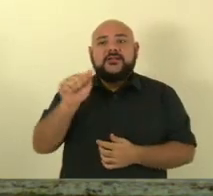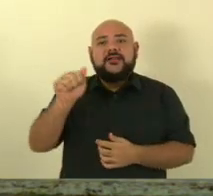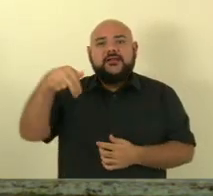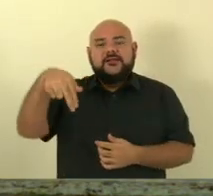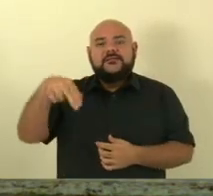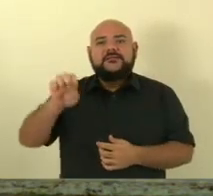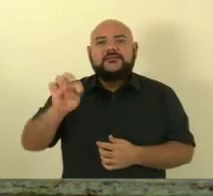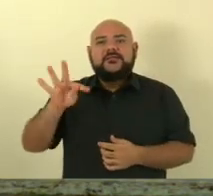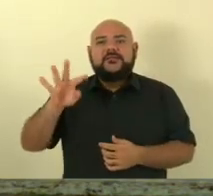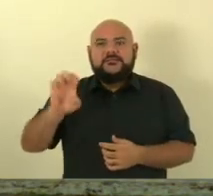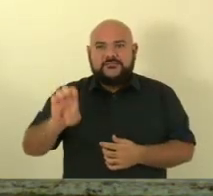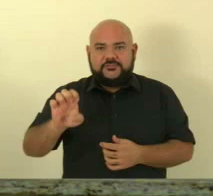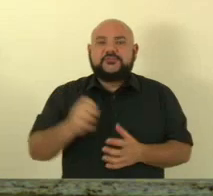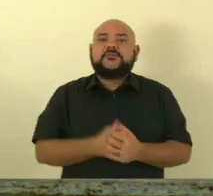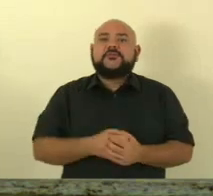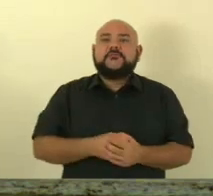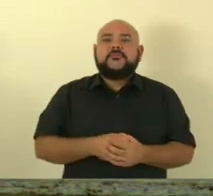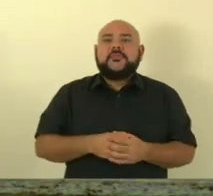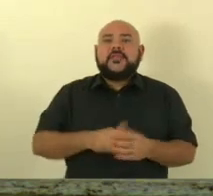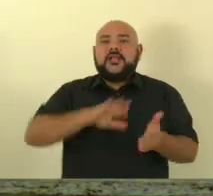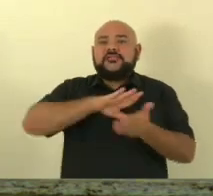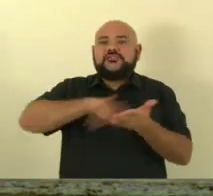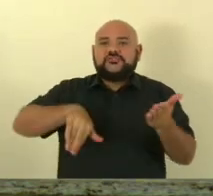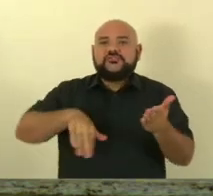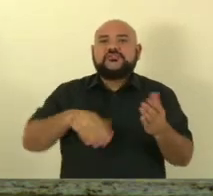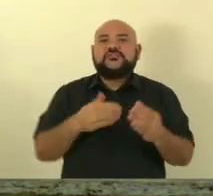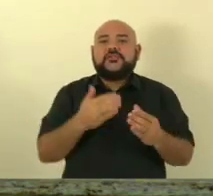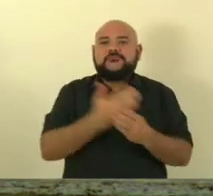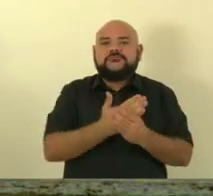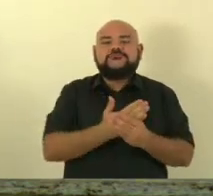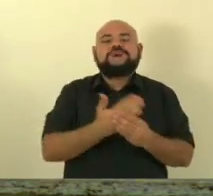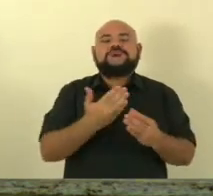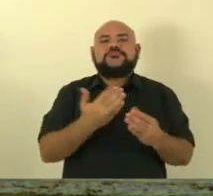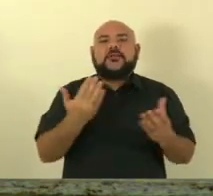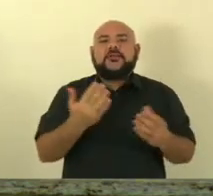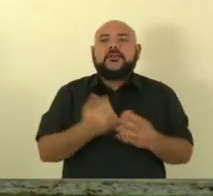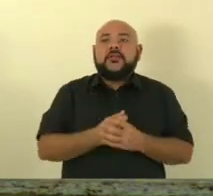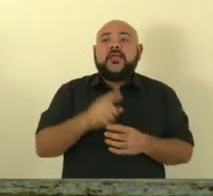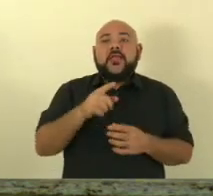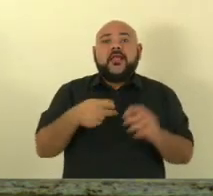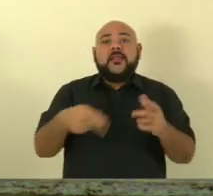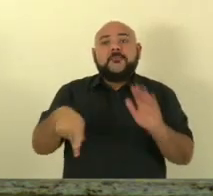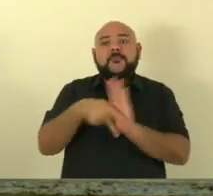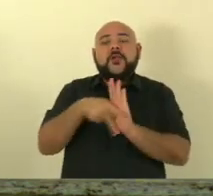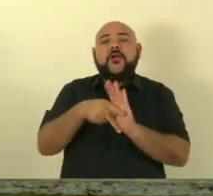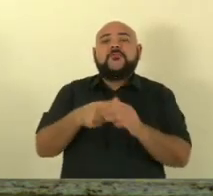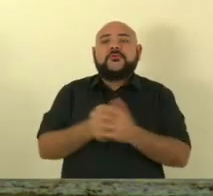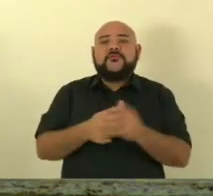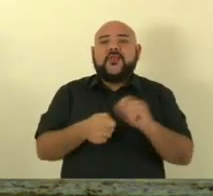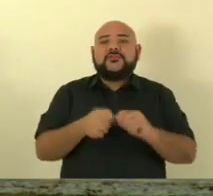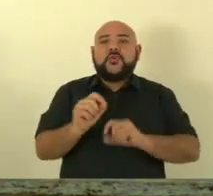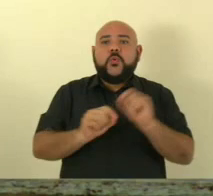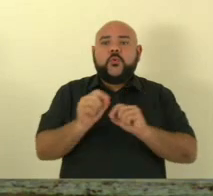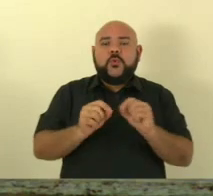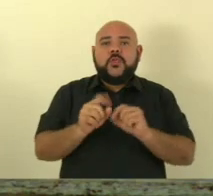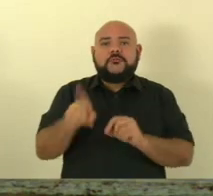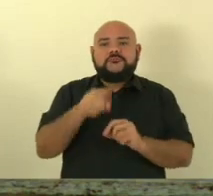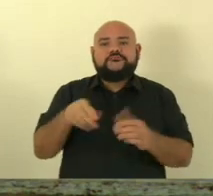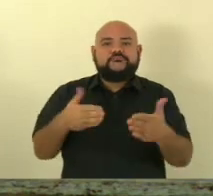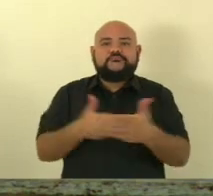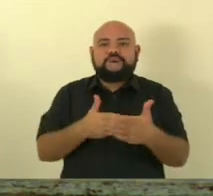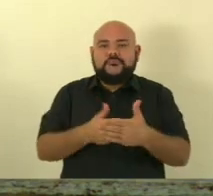desarquivamento do projeto de lei 383-2021, de sua autoria, que veda o uso e a